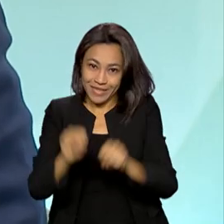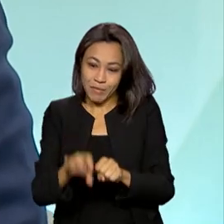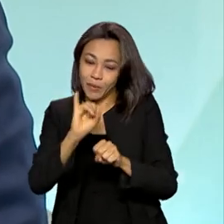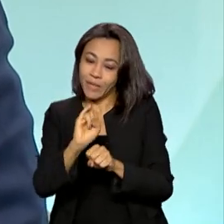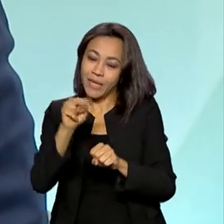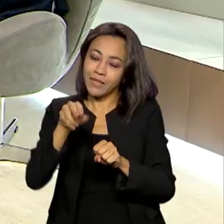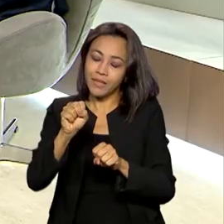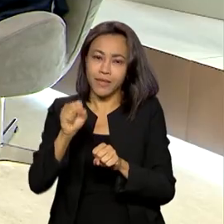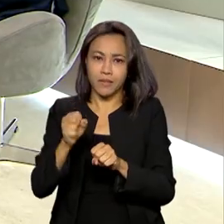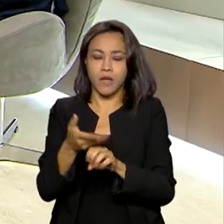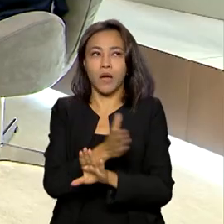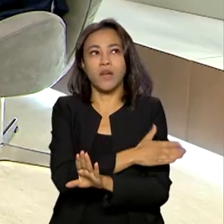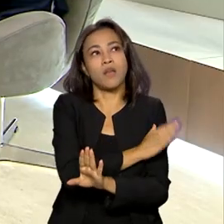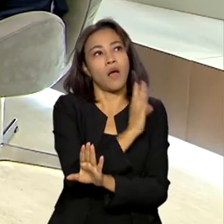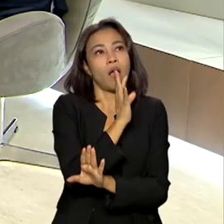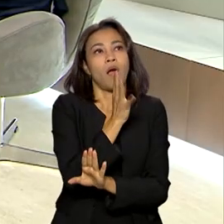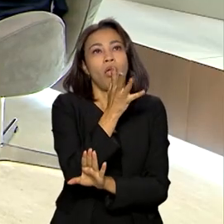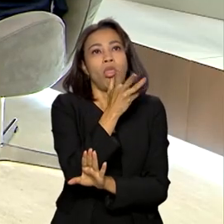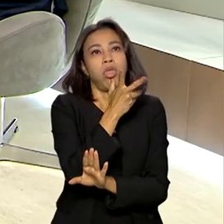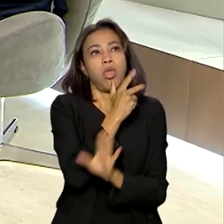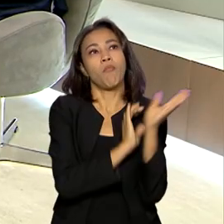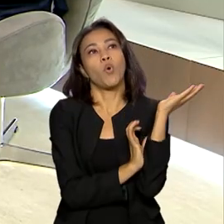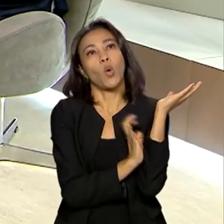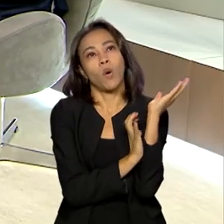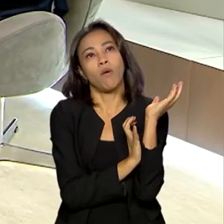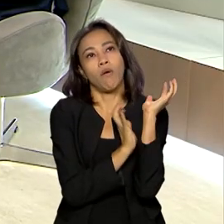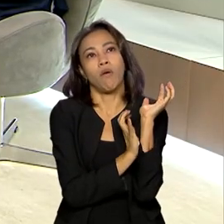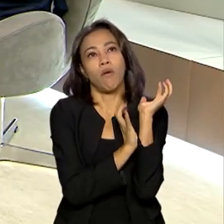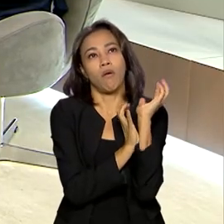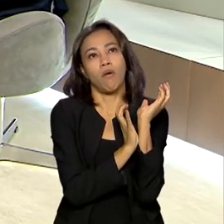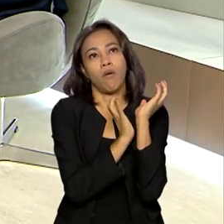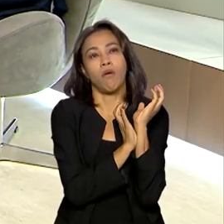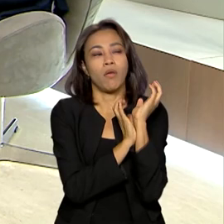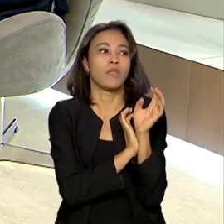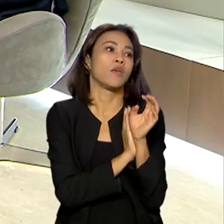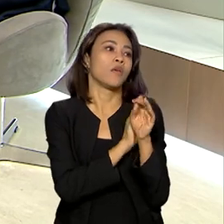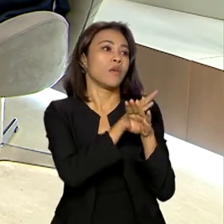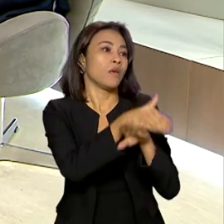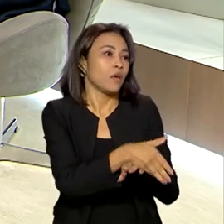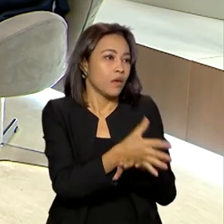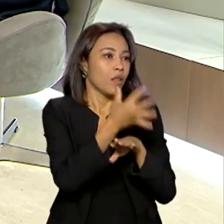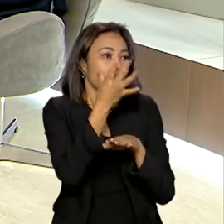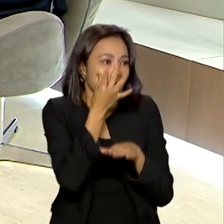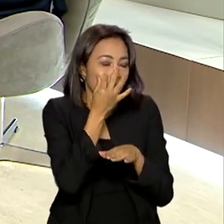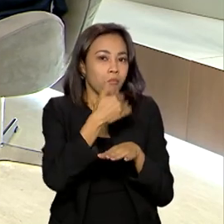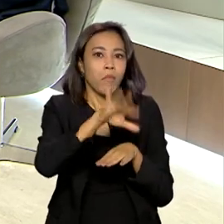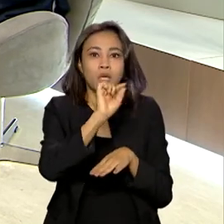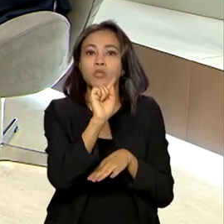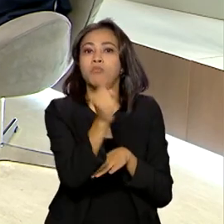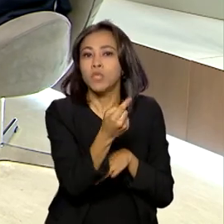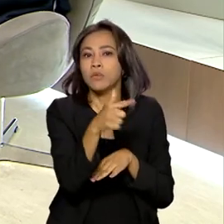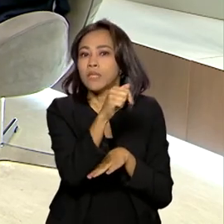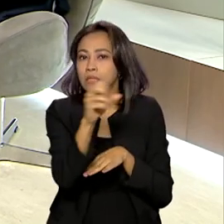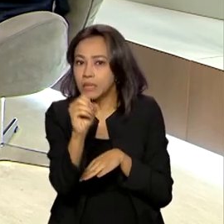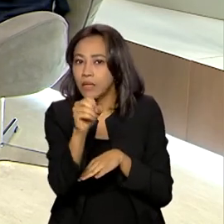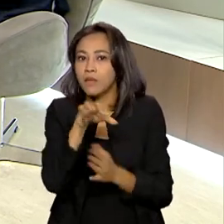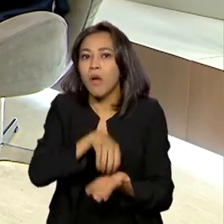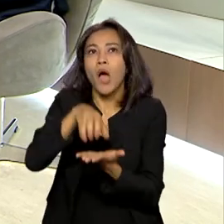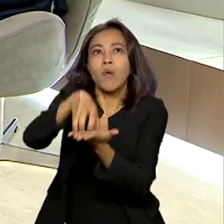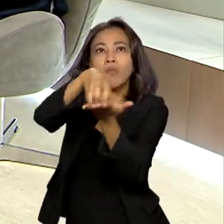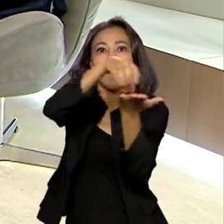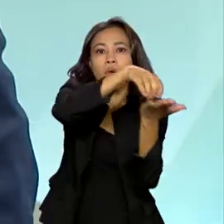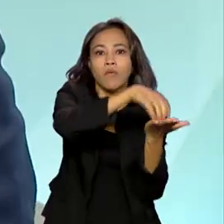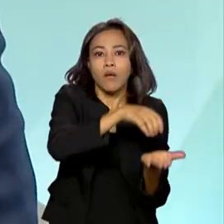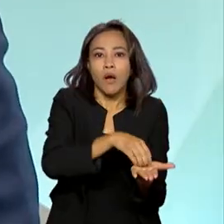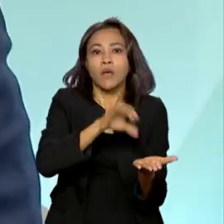extremamente burocrático. Você tinha lá, nas agências, nós temos cerca de 1.700 agências em todo o Brasil, nós tínhamos um terço